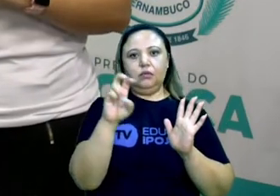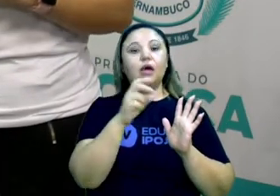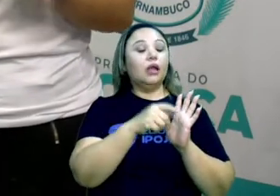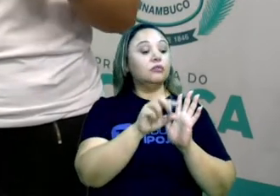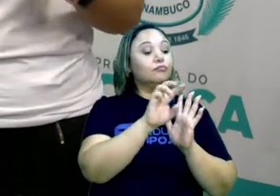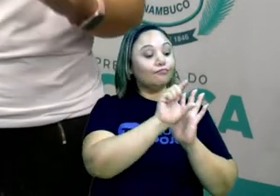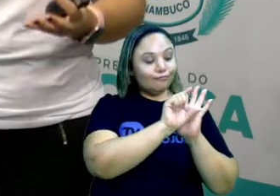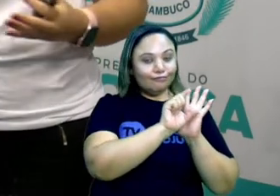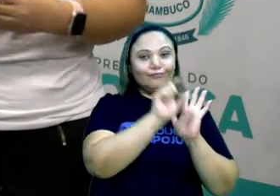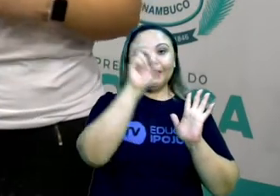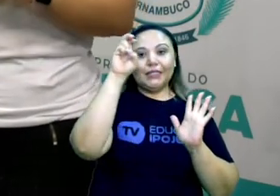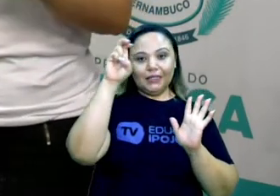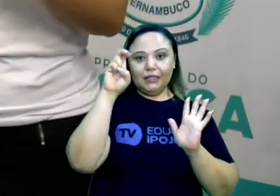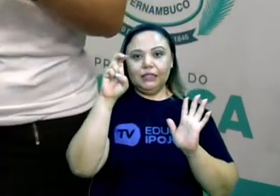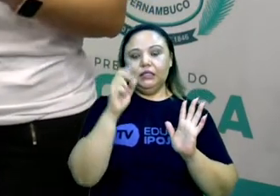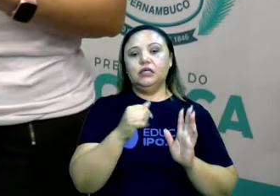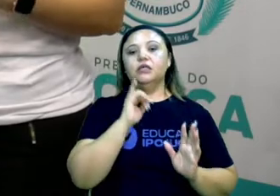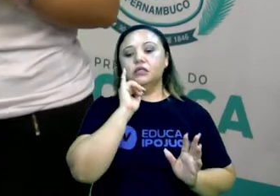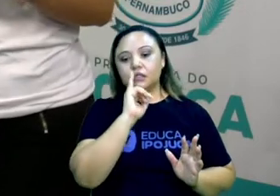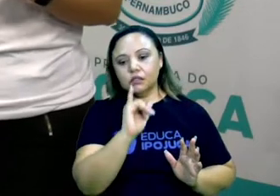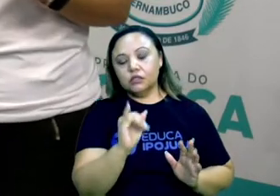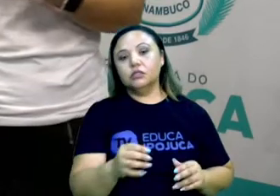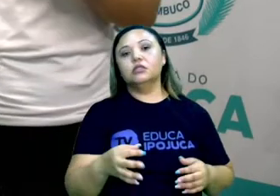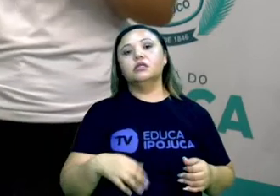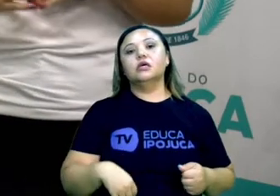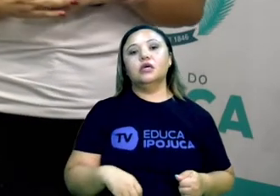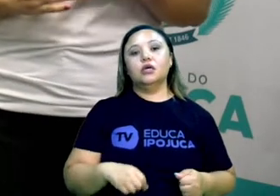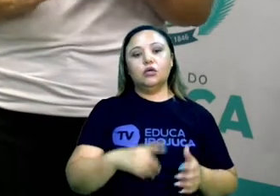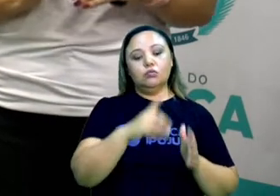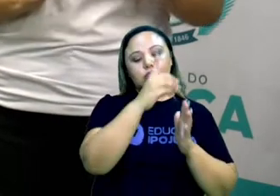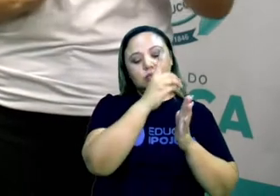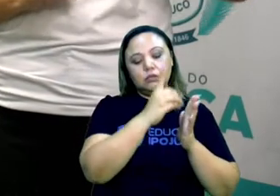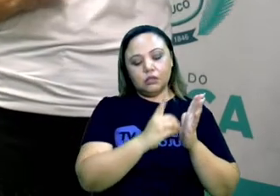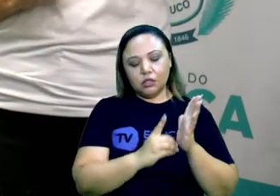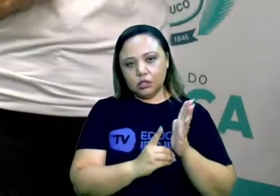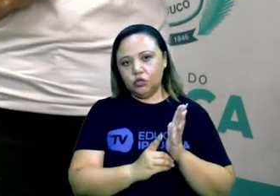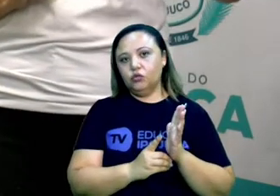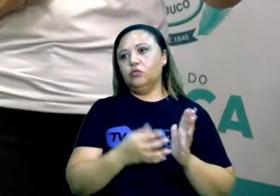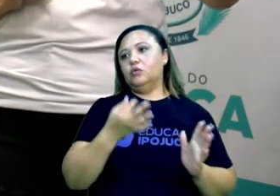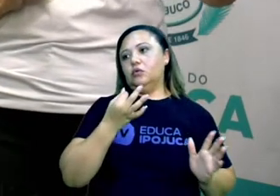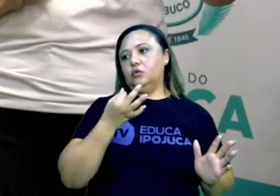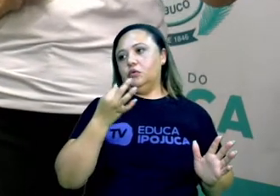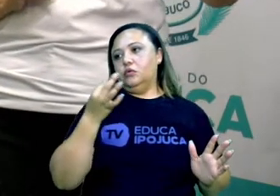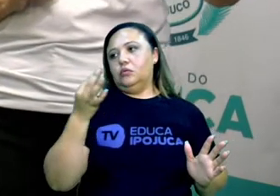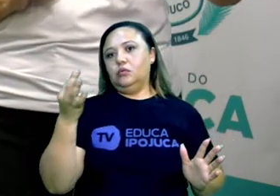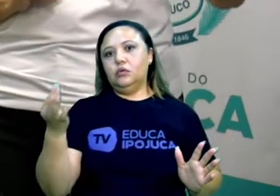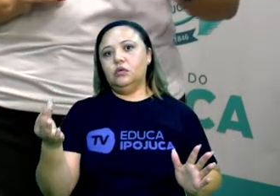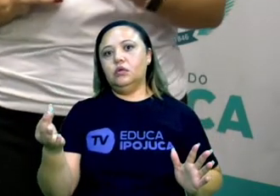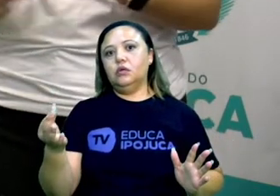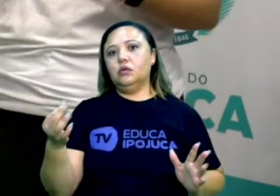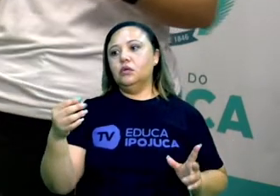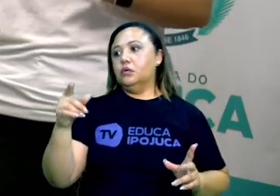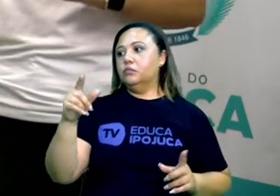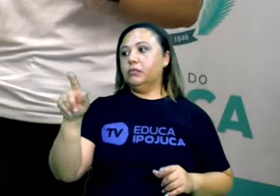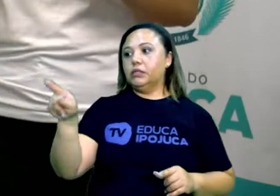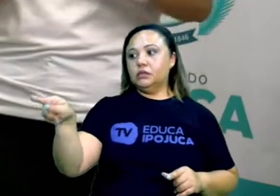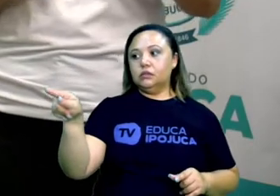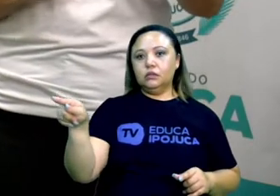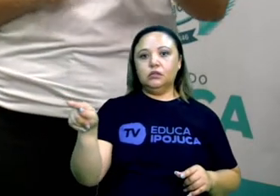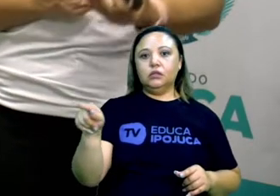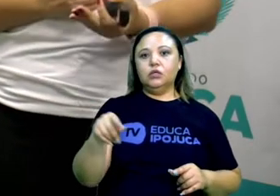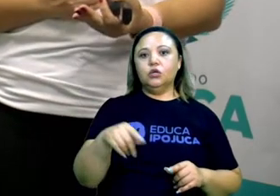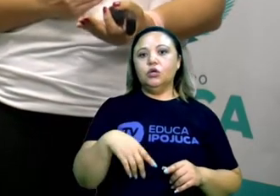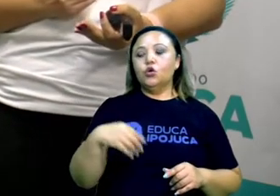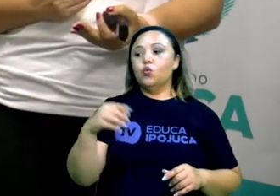de se expressar e tudo mais, só que o meu direito termina quando o outro começa. Então, eu não posso